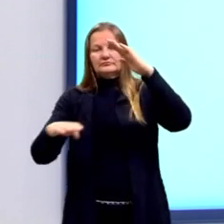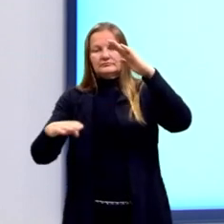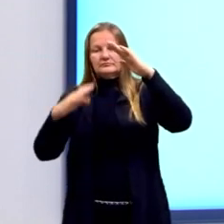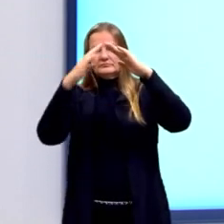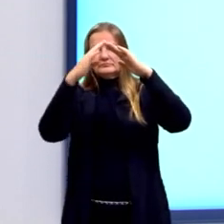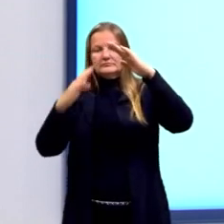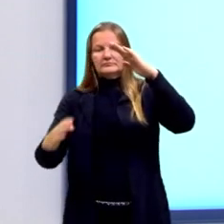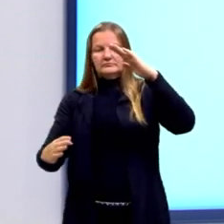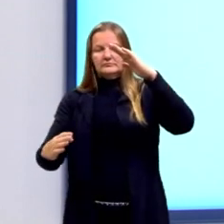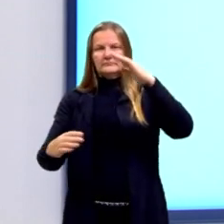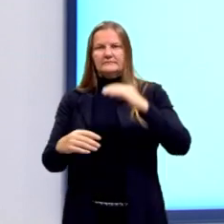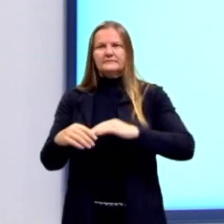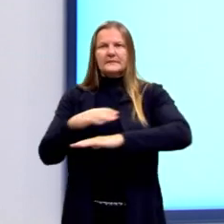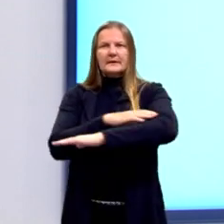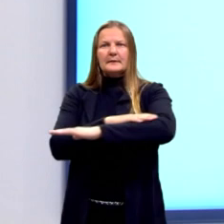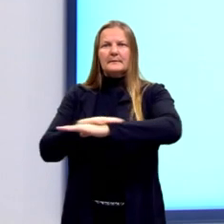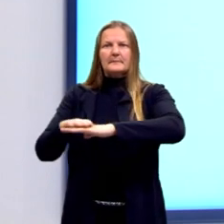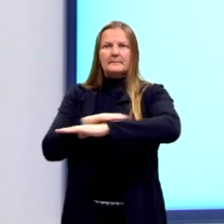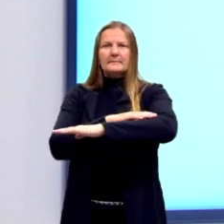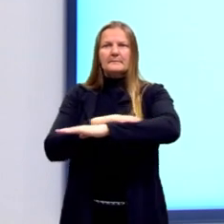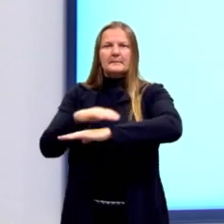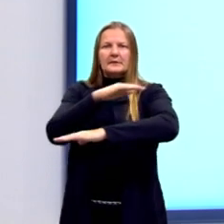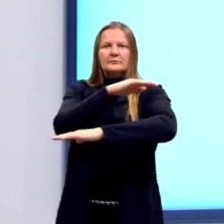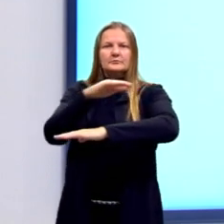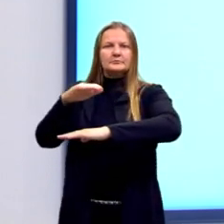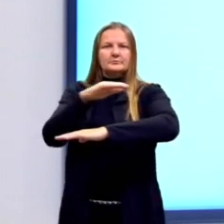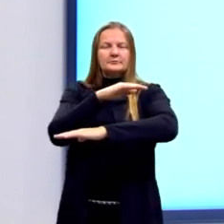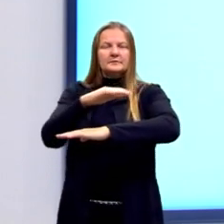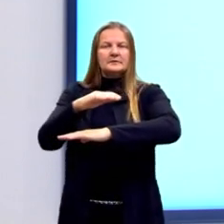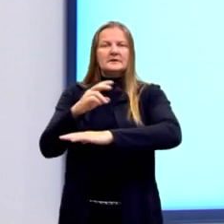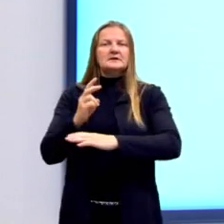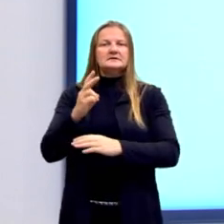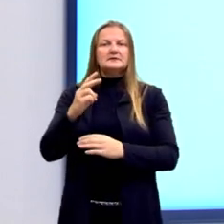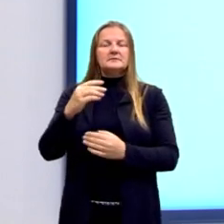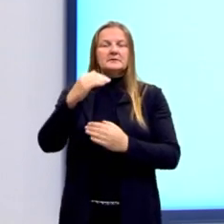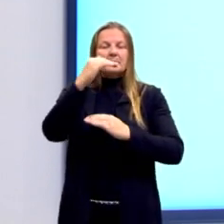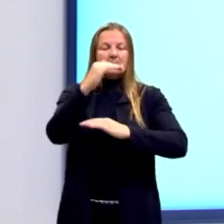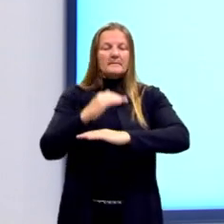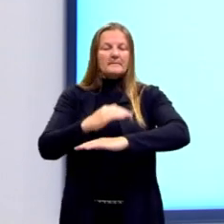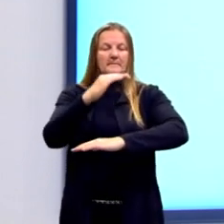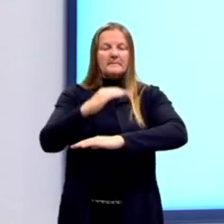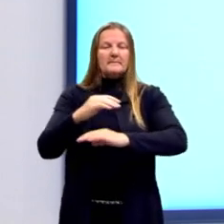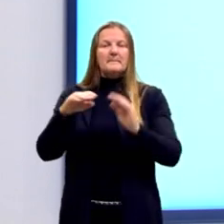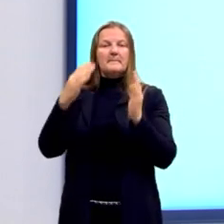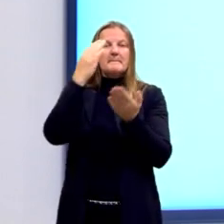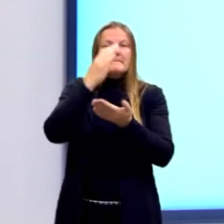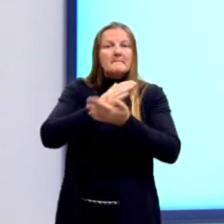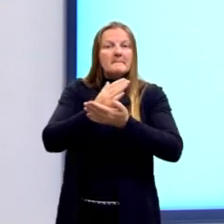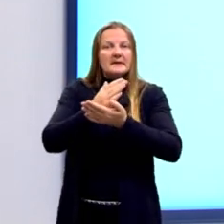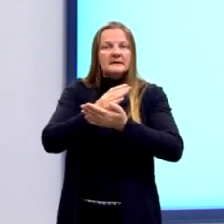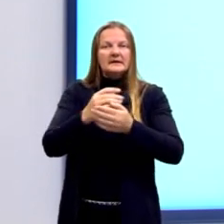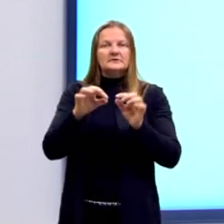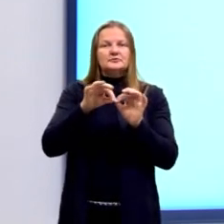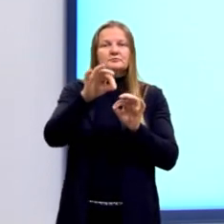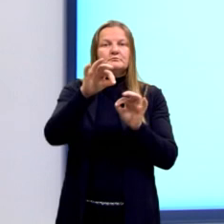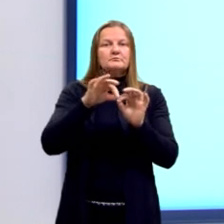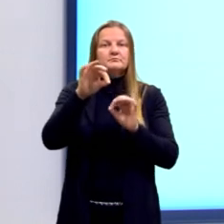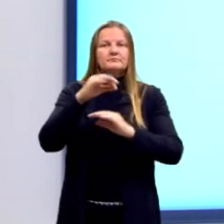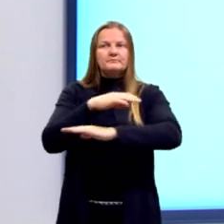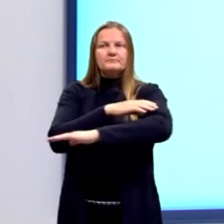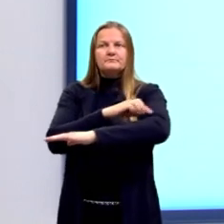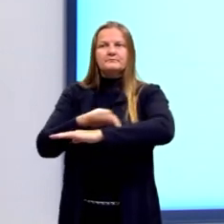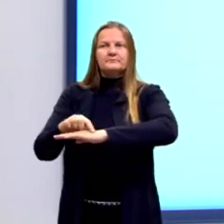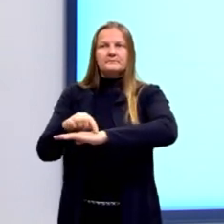A base média de um triângulo é igual à metade da medida do lado paralelo. Ou seja, no nosso triângulo,